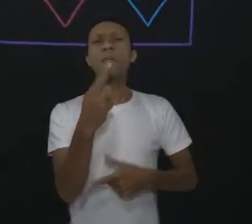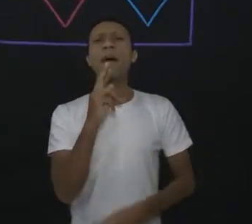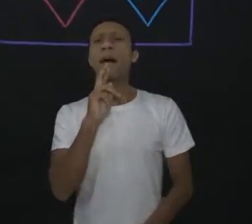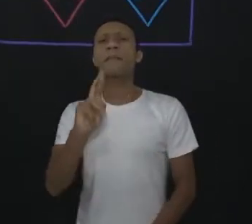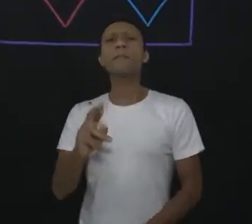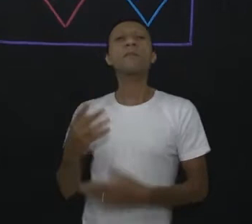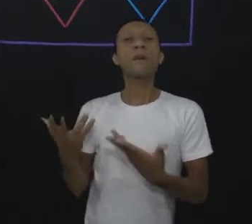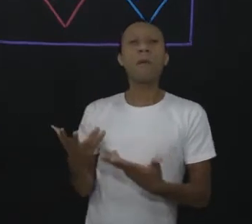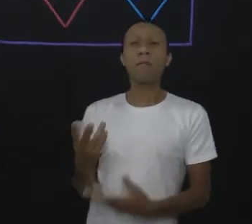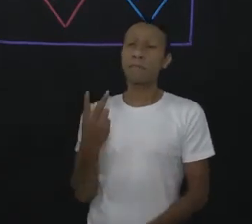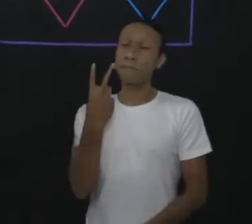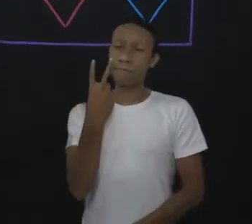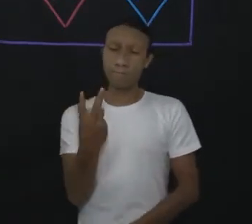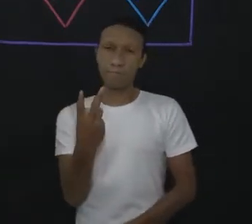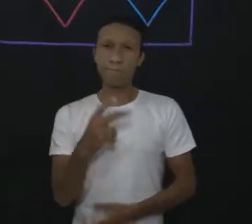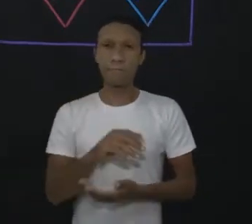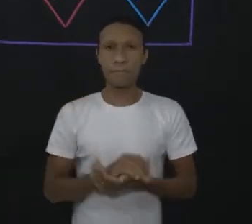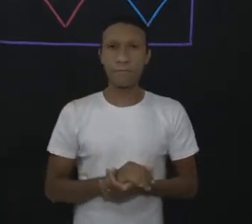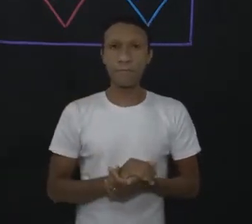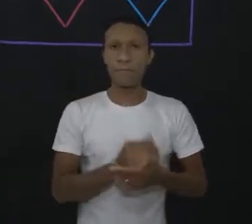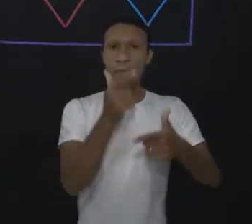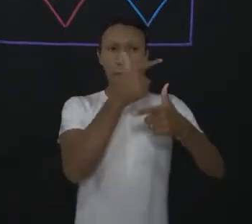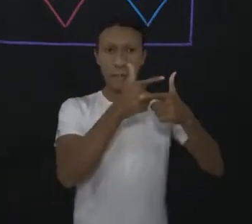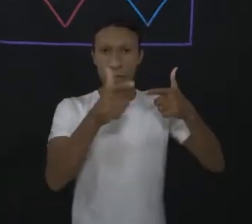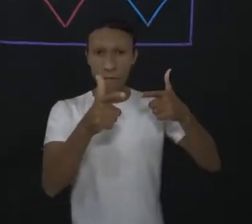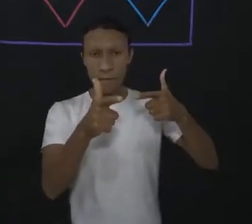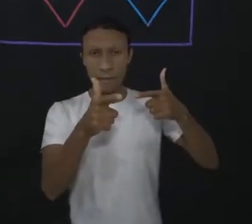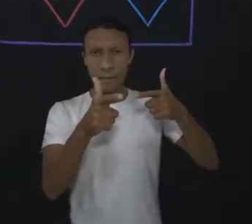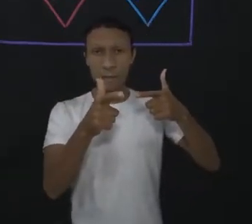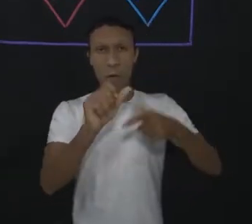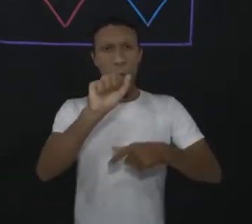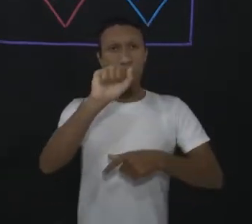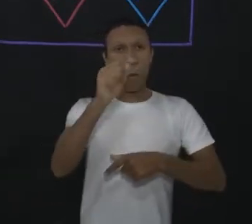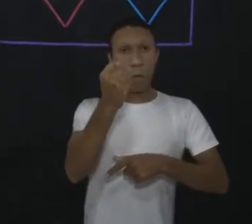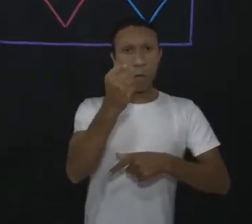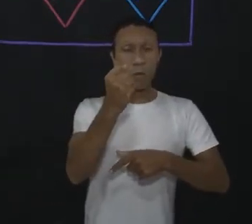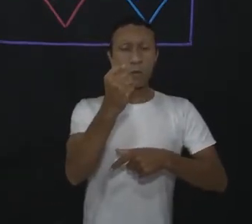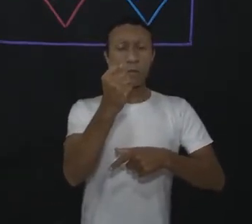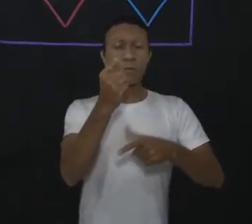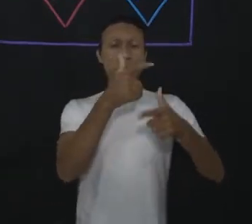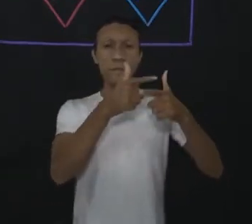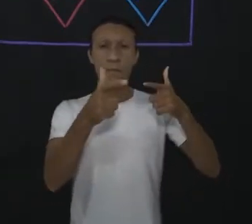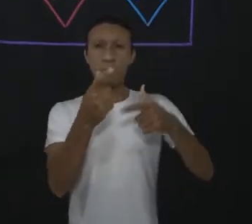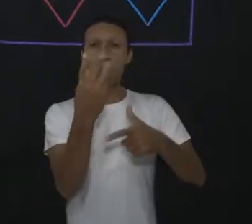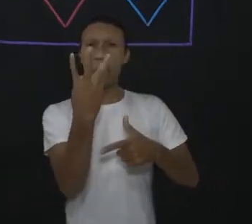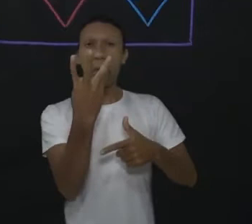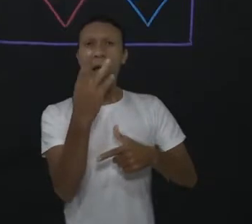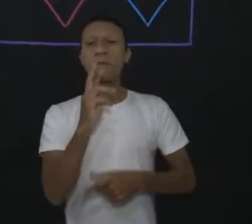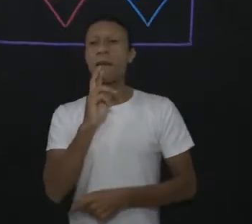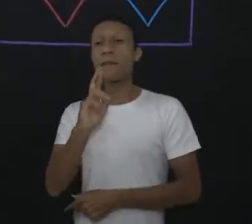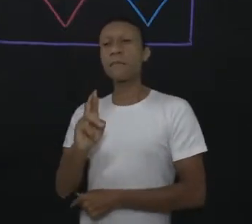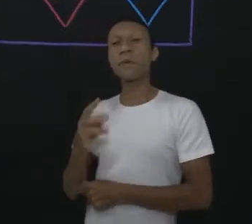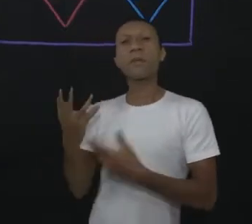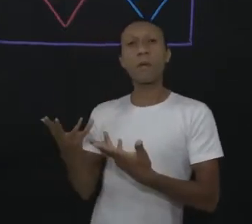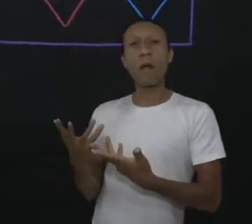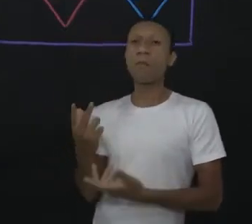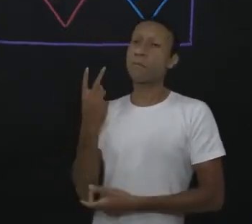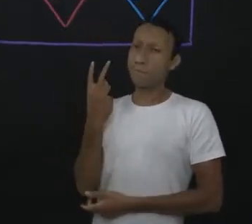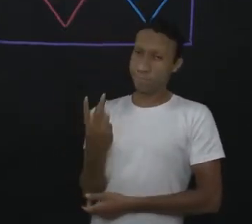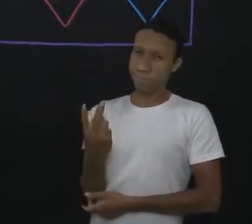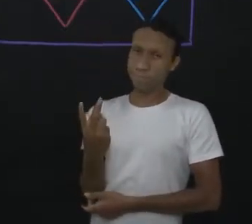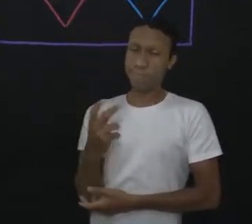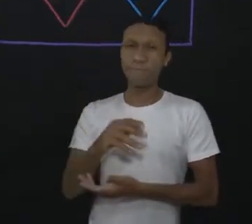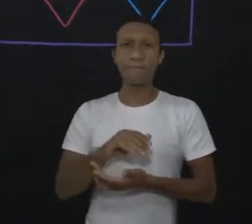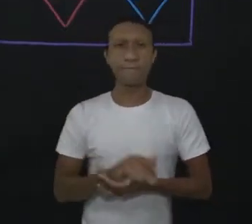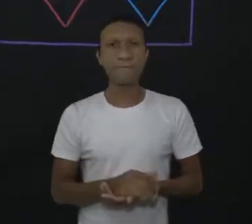é igual a 2. Ao dividirmos 8 por 4, o nosso resultado ainda é igual a 2.